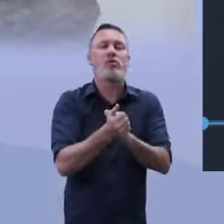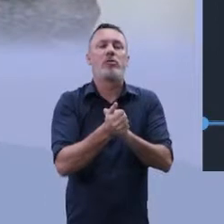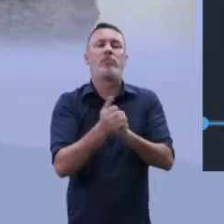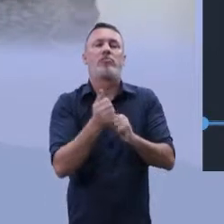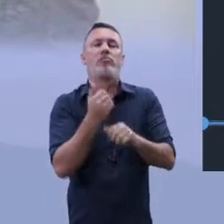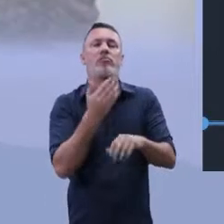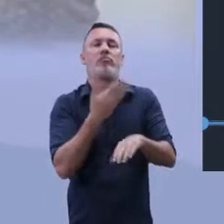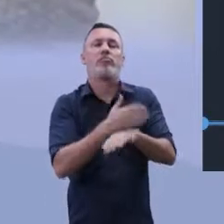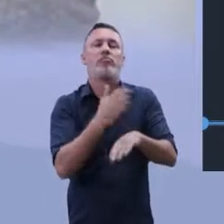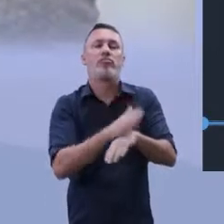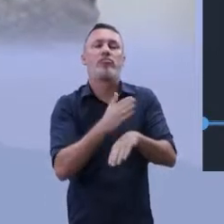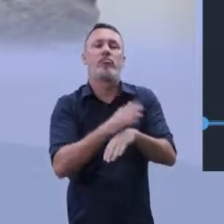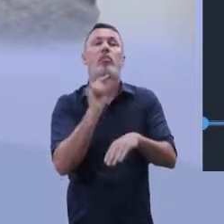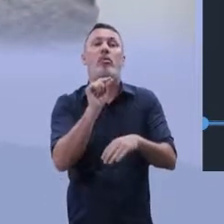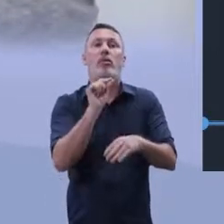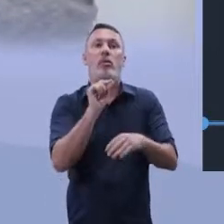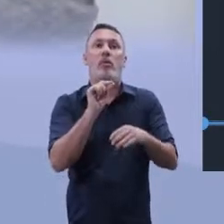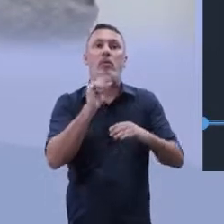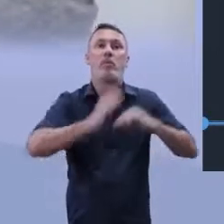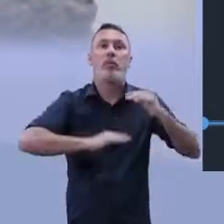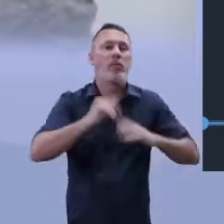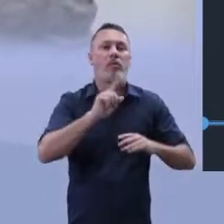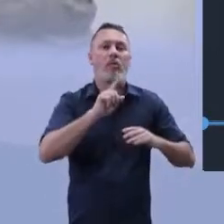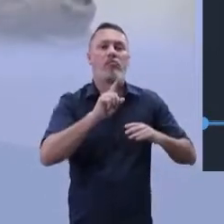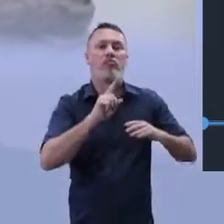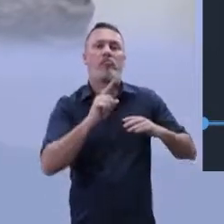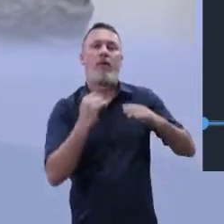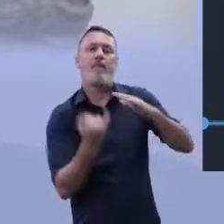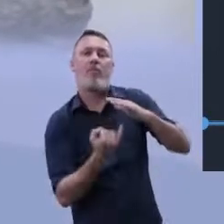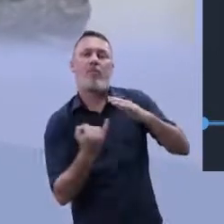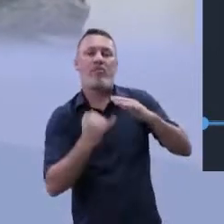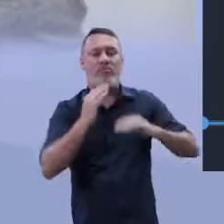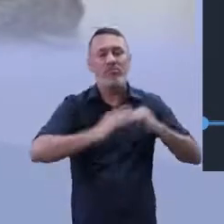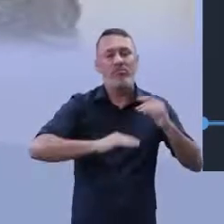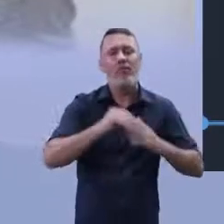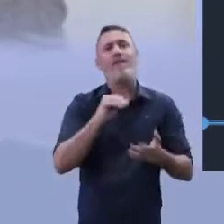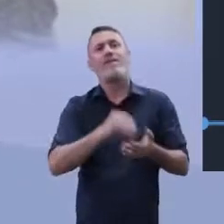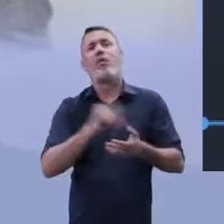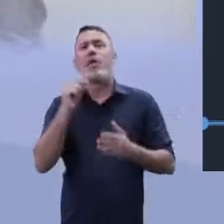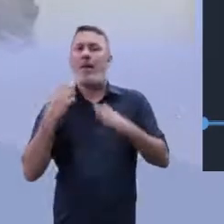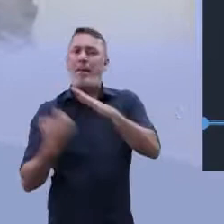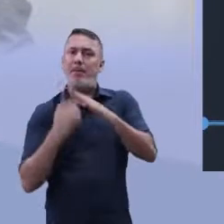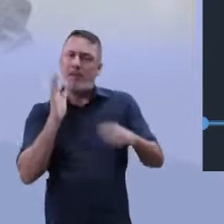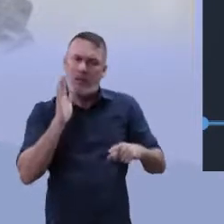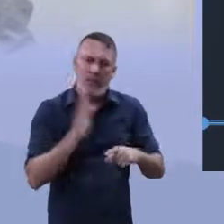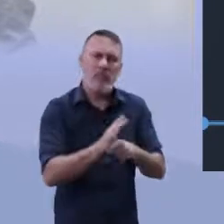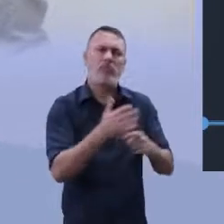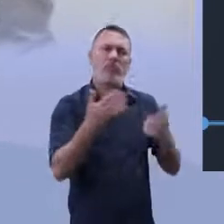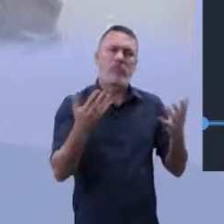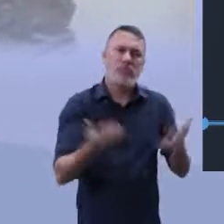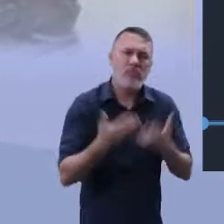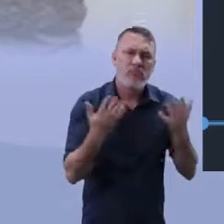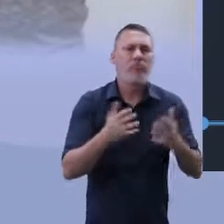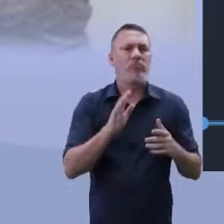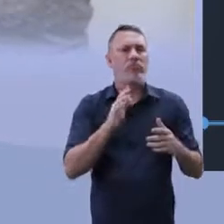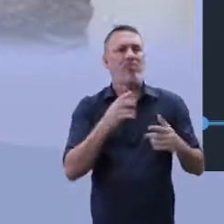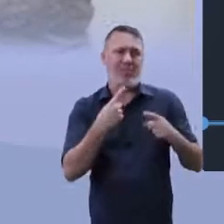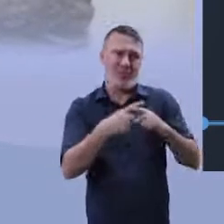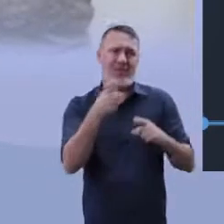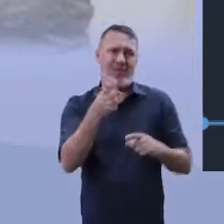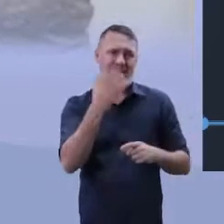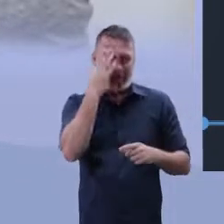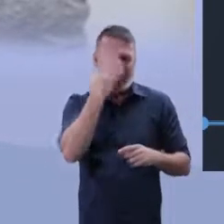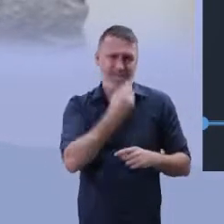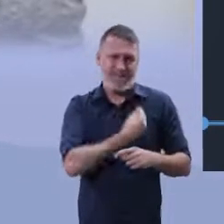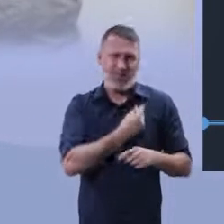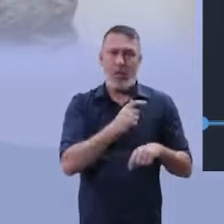públicas. Falta que as empresas motivar ou, né, às vezes falta também tempo. A nossa vida